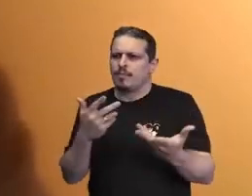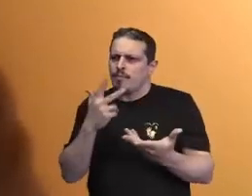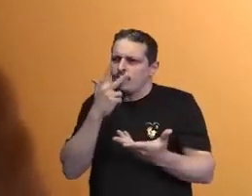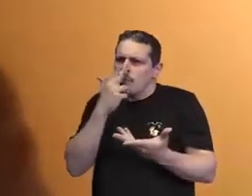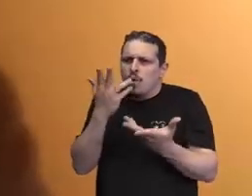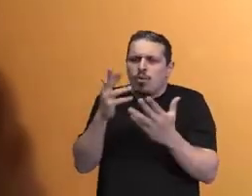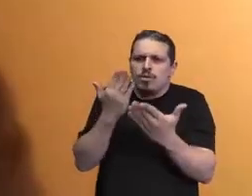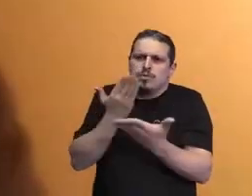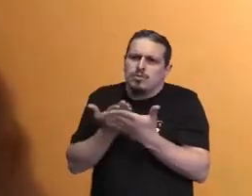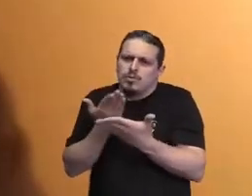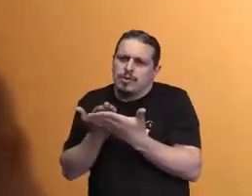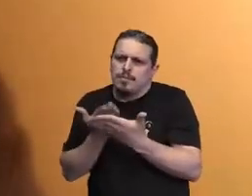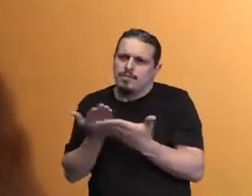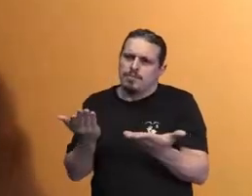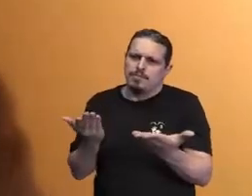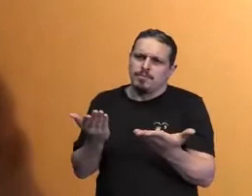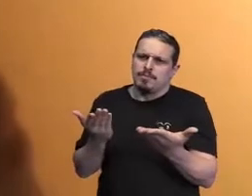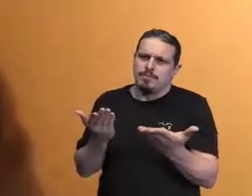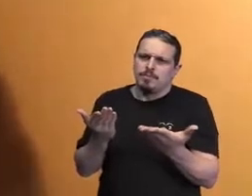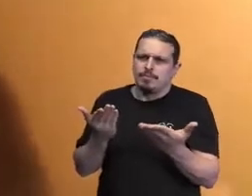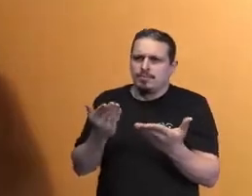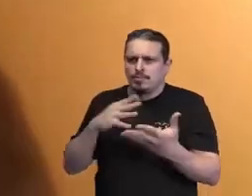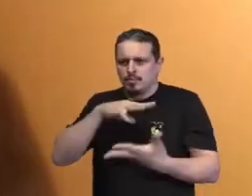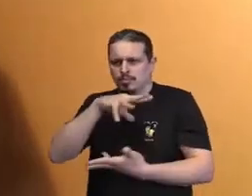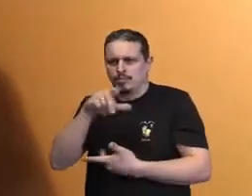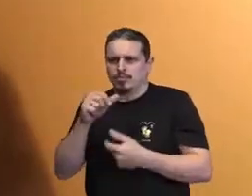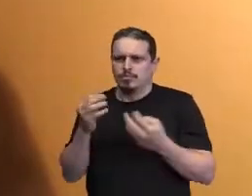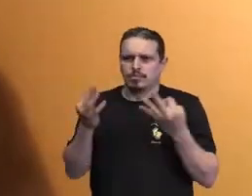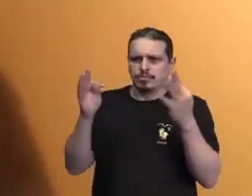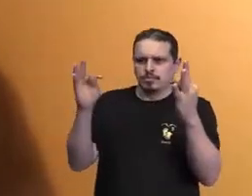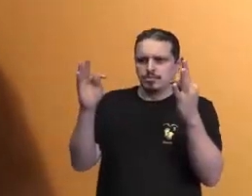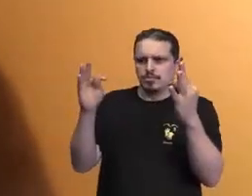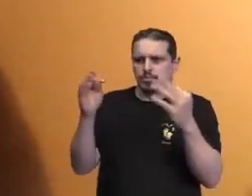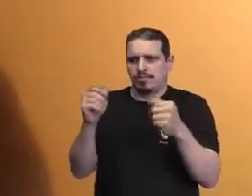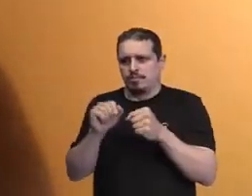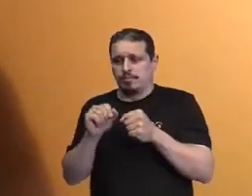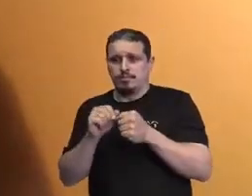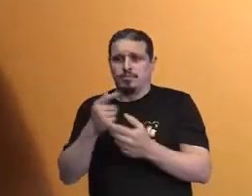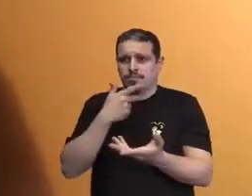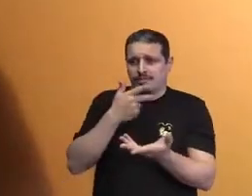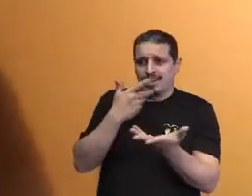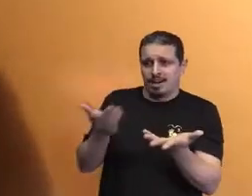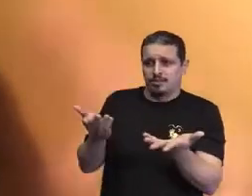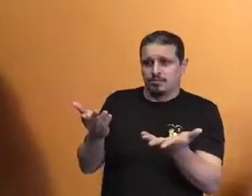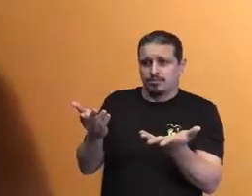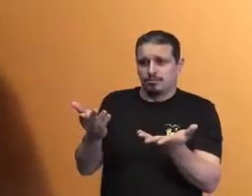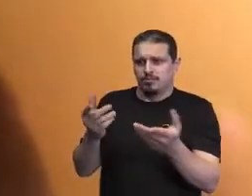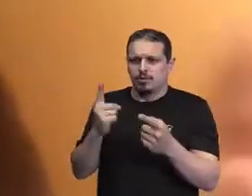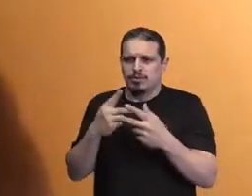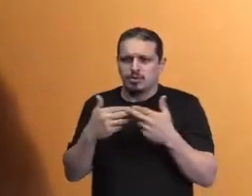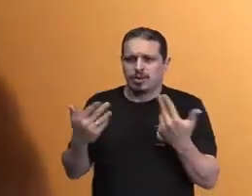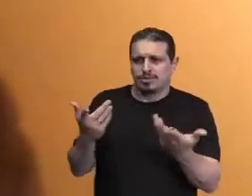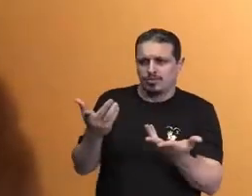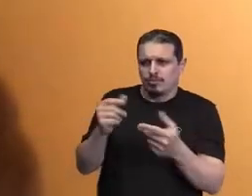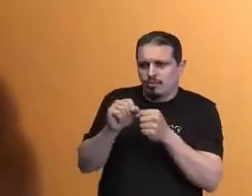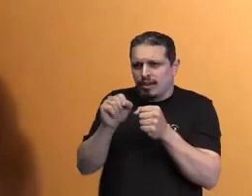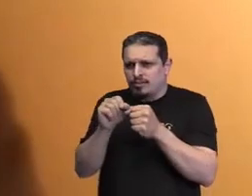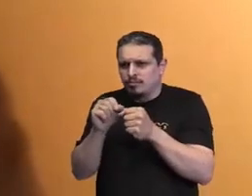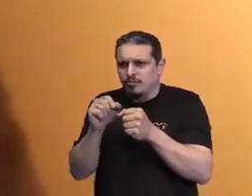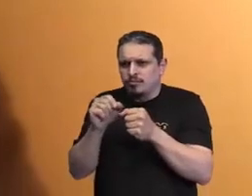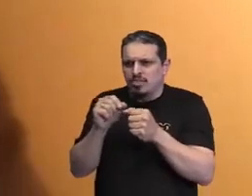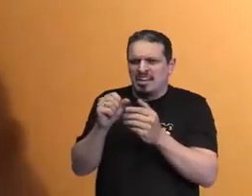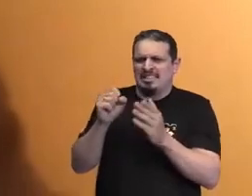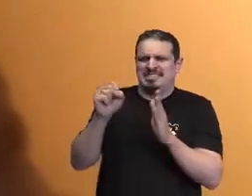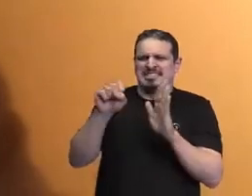Com tudo que se tem do mundo tecnológico, eu estou aqui fazendo uma fala, algo que se faz há séculos e séculos e séculos.